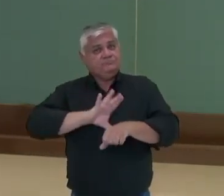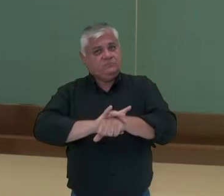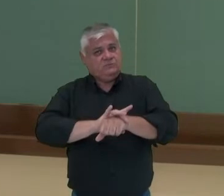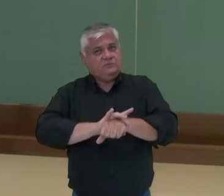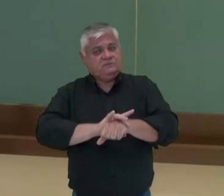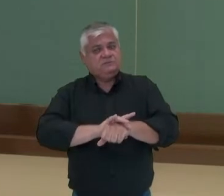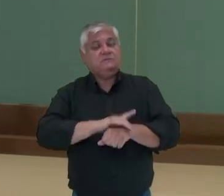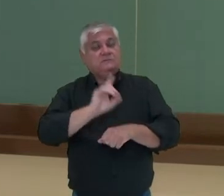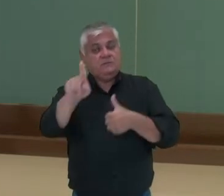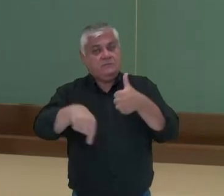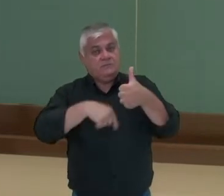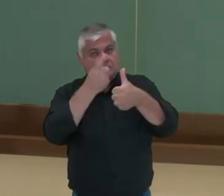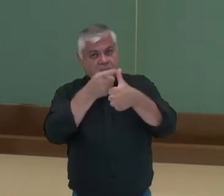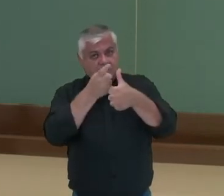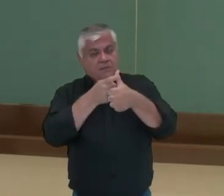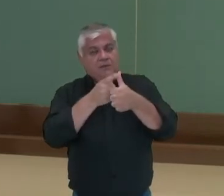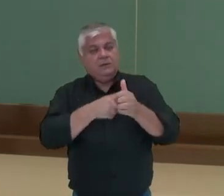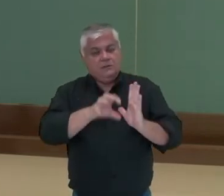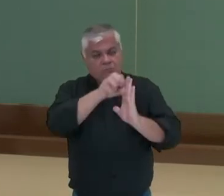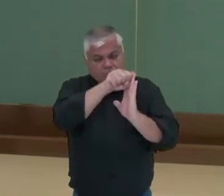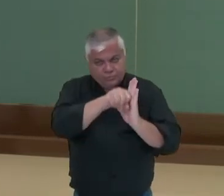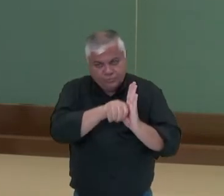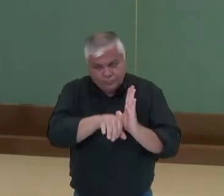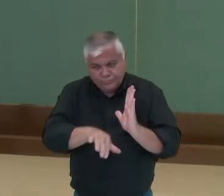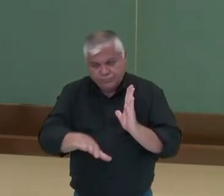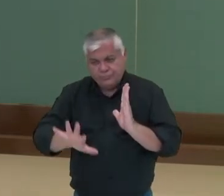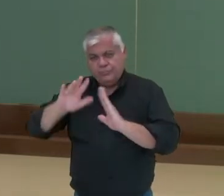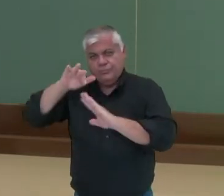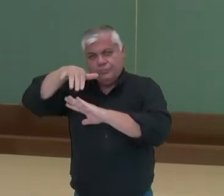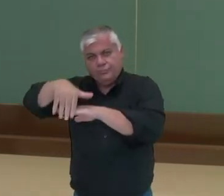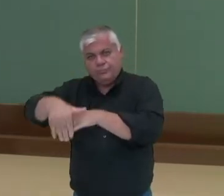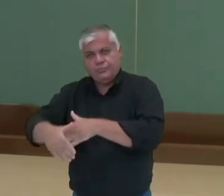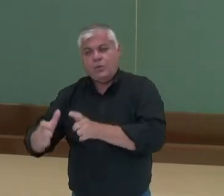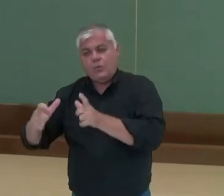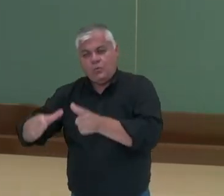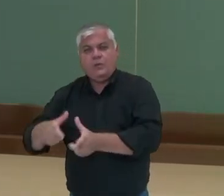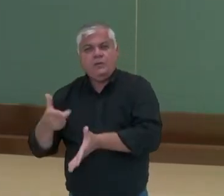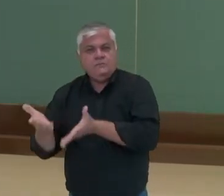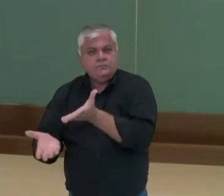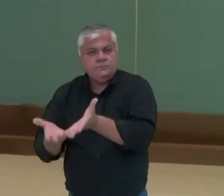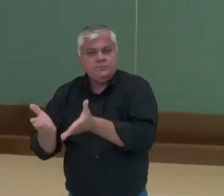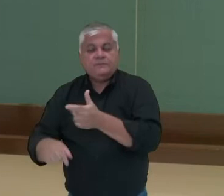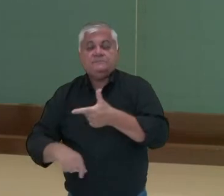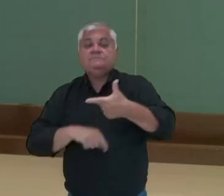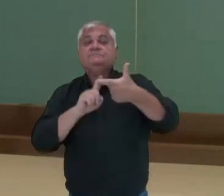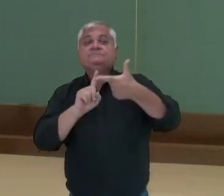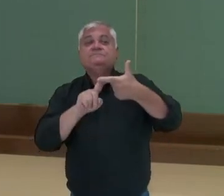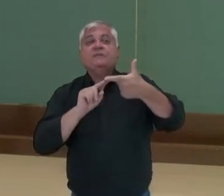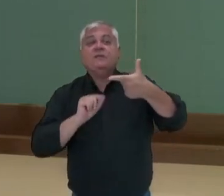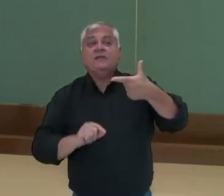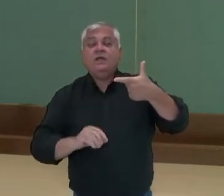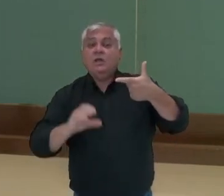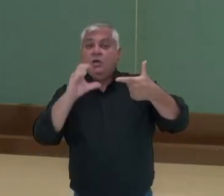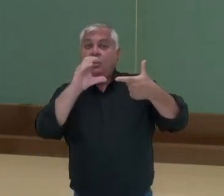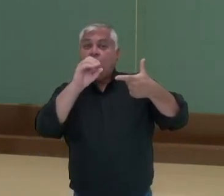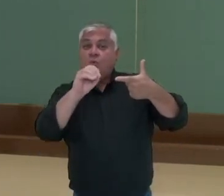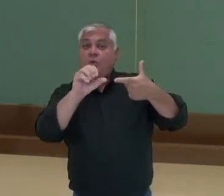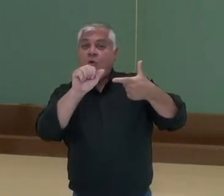primeiro momento essa água é captada e levada até a estação. Depois ocorre um processo que nós chamamos de